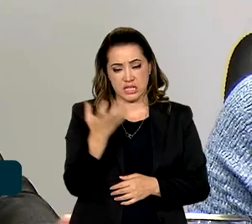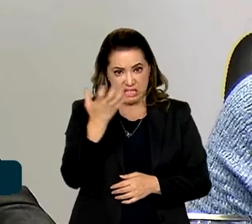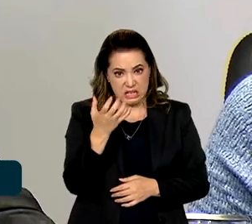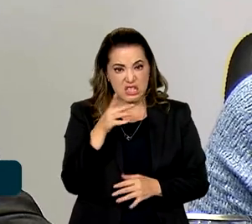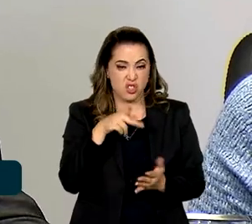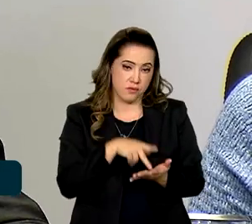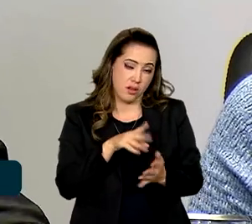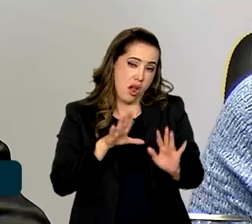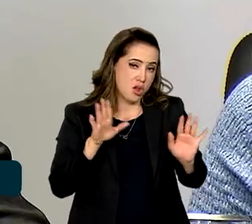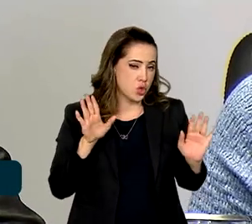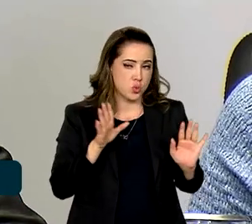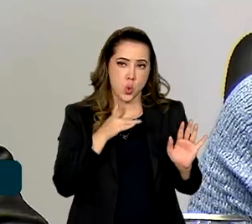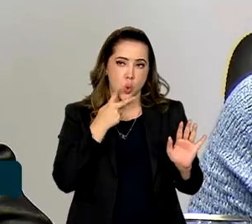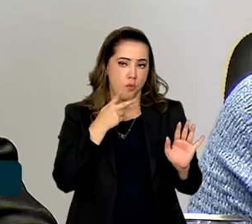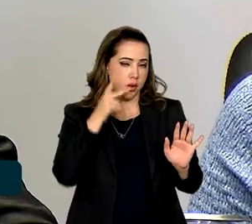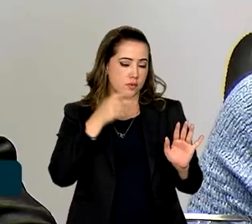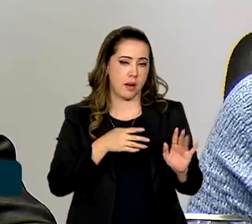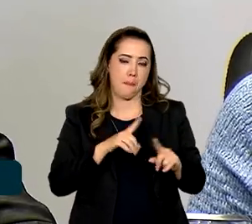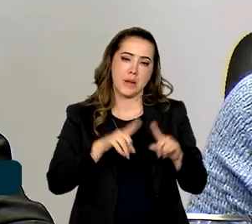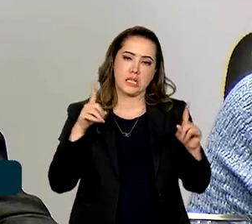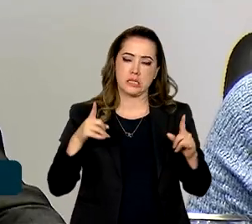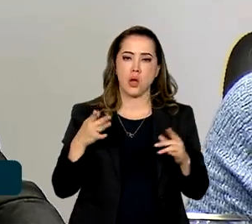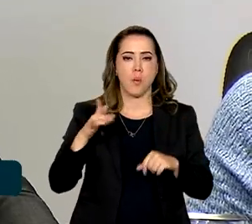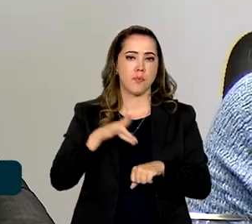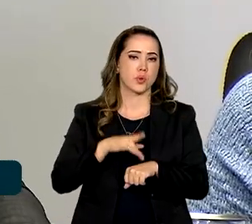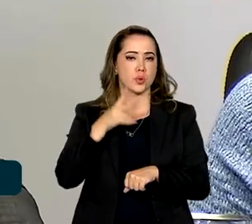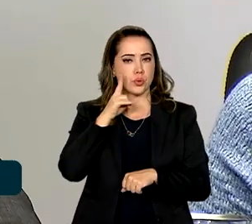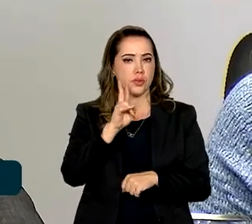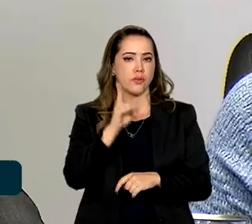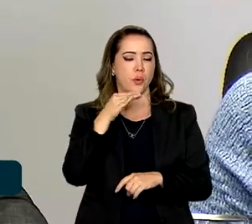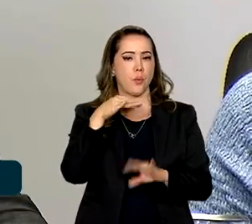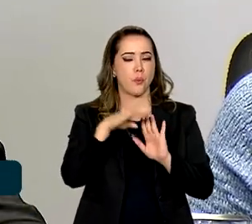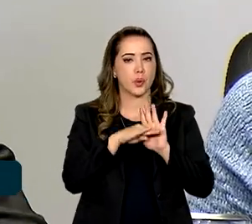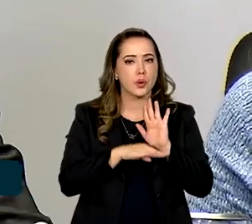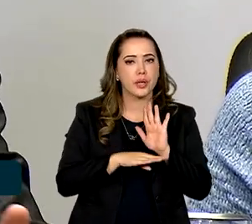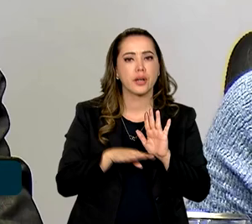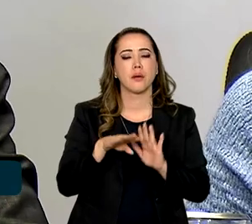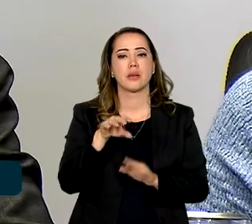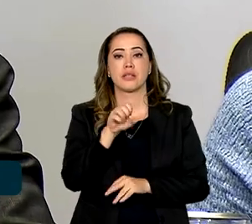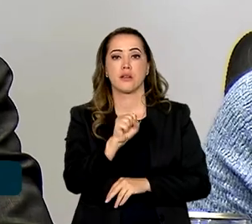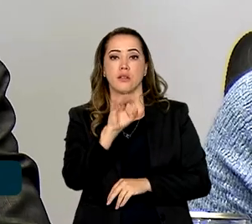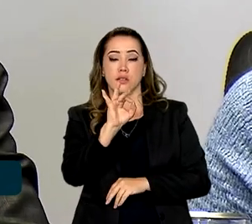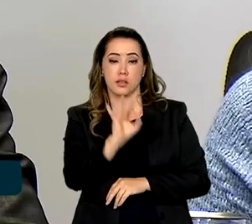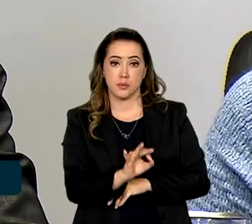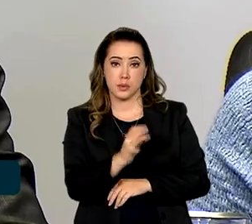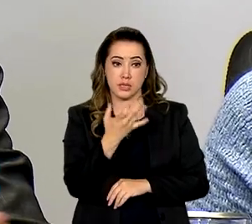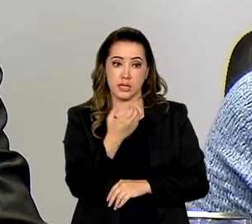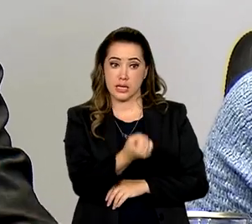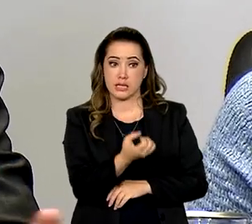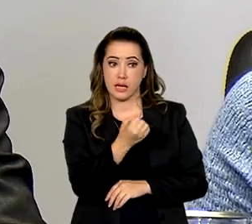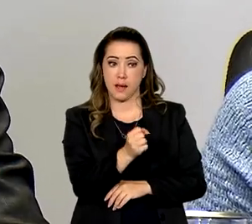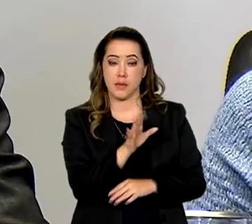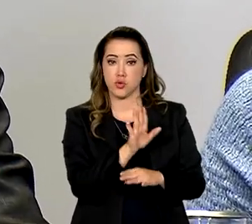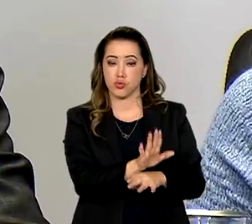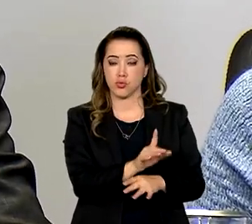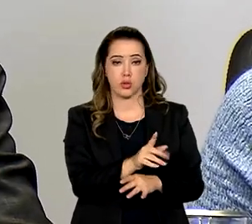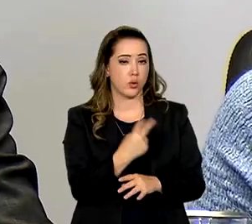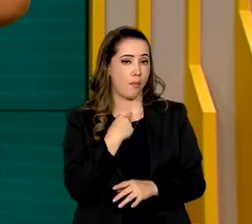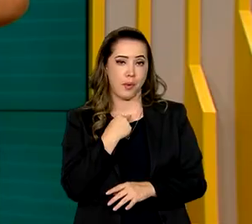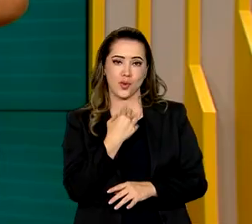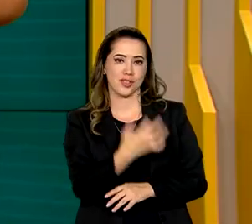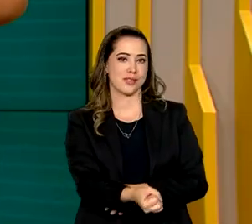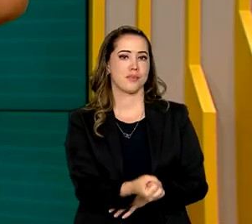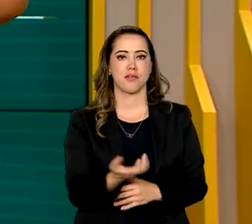mas, de fato, salta aos olhos você fazer um programa em que quase 80% das pessoas que recebem o auxílio não deveriam receber.